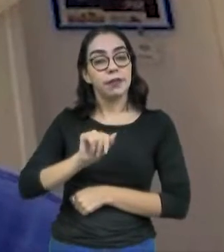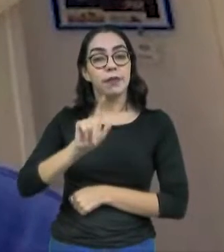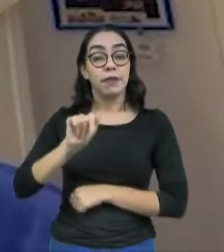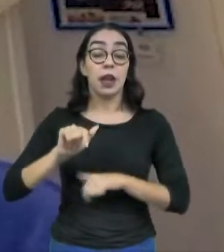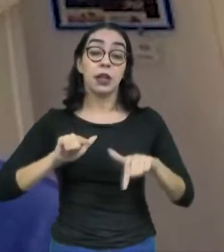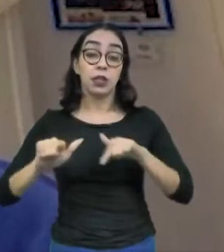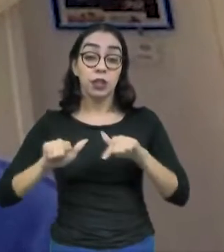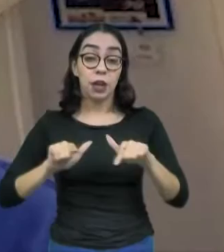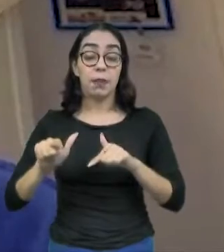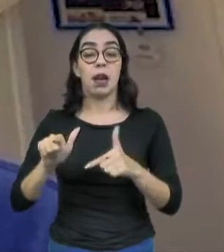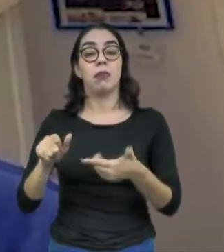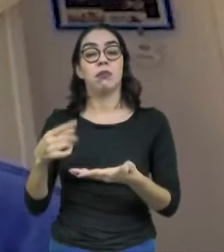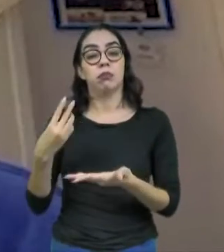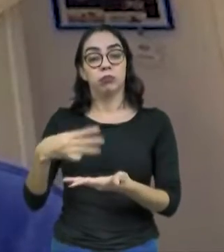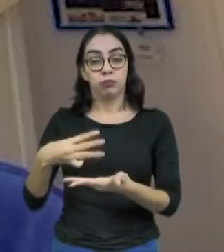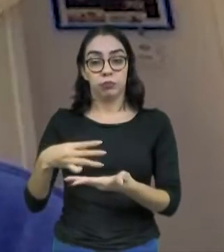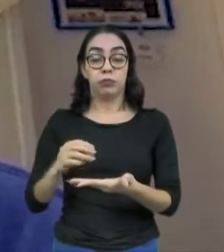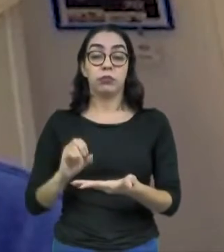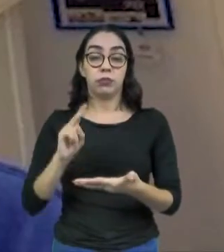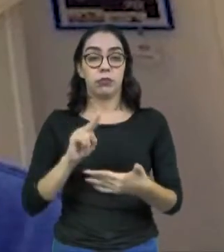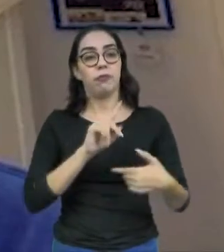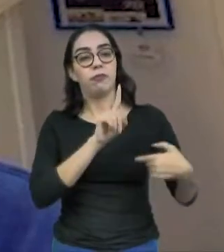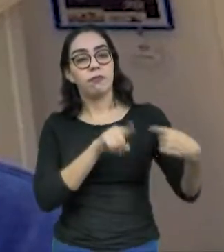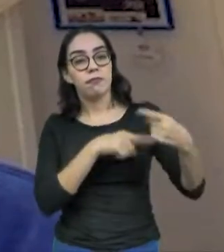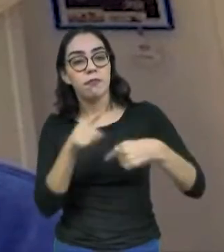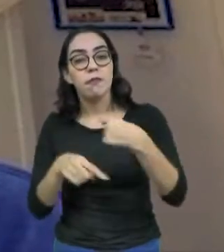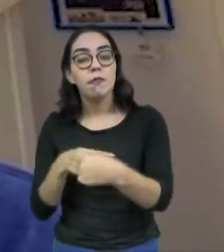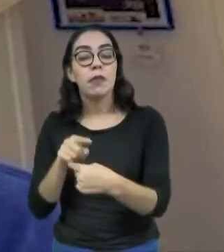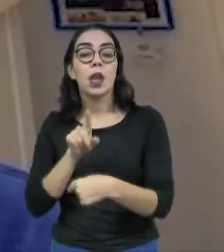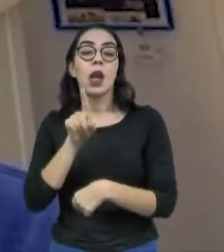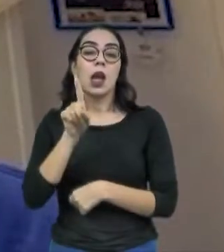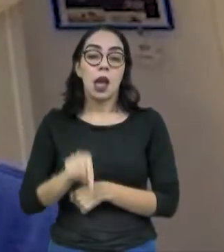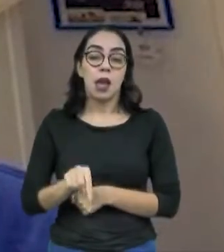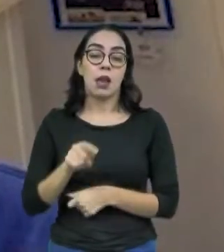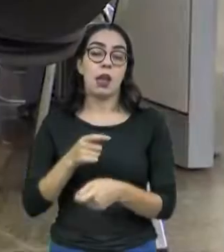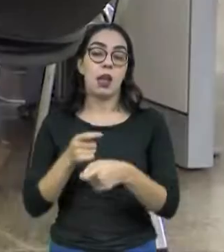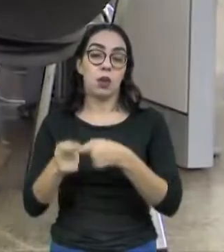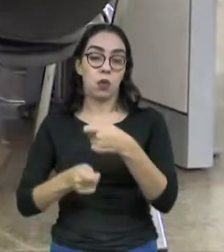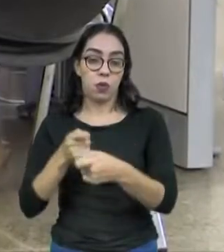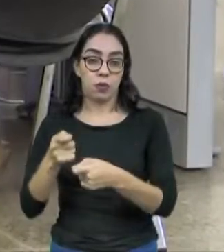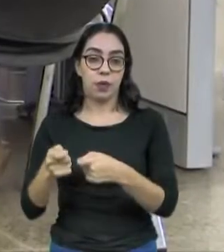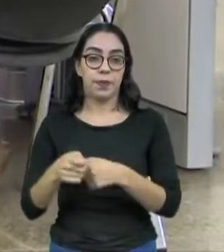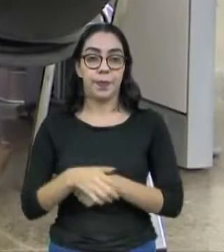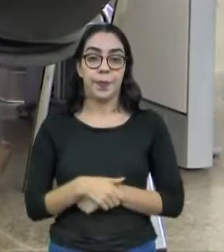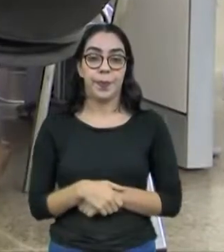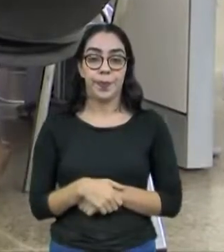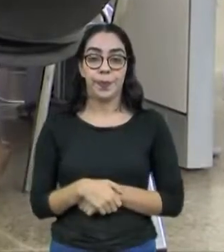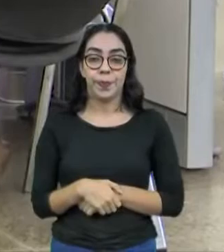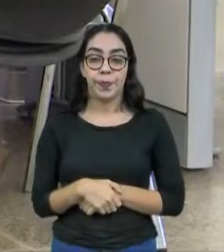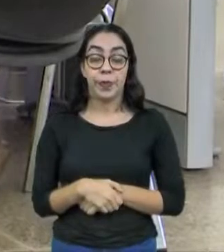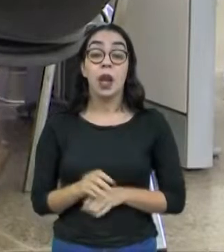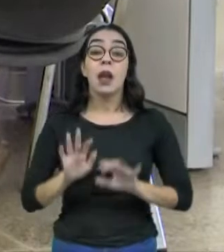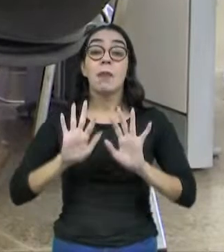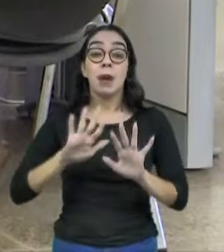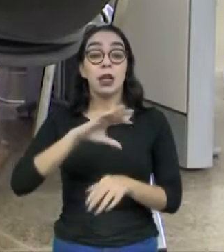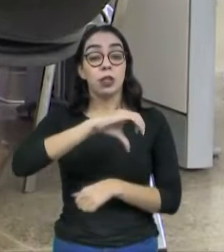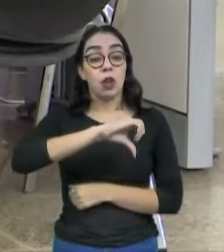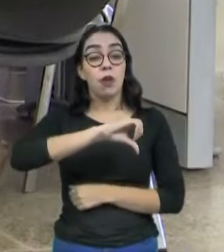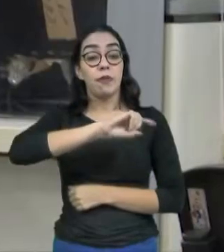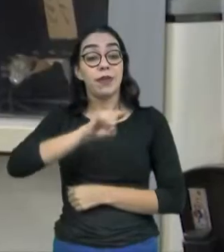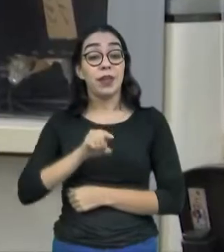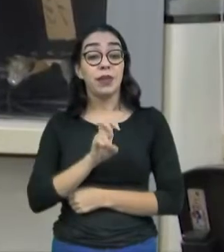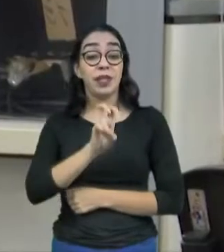assinada. E esse ciclo retroalimenta a economia como um todo. Mas ainda há 9,5 milhões de